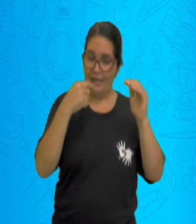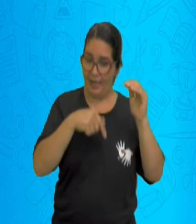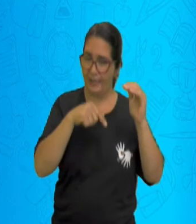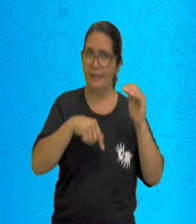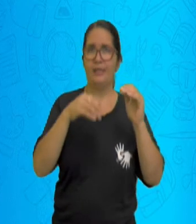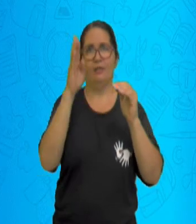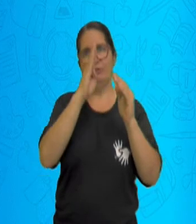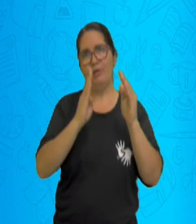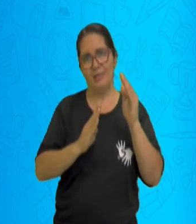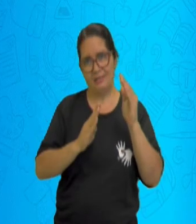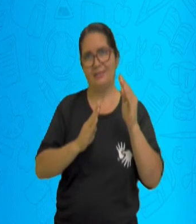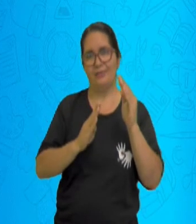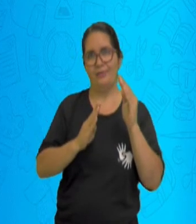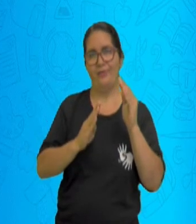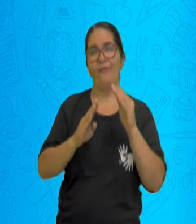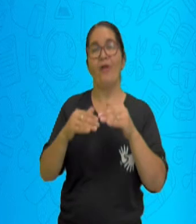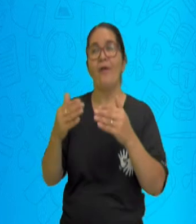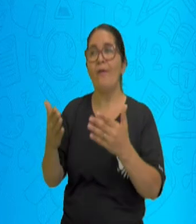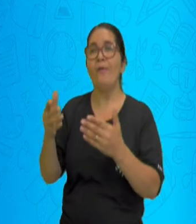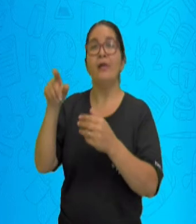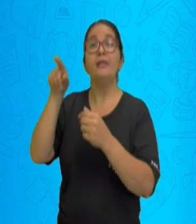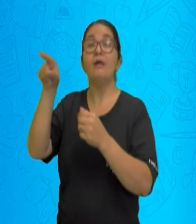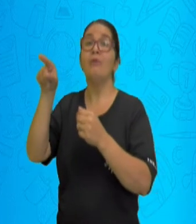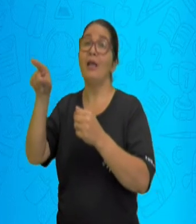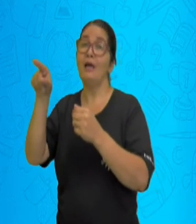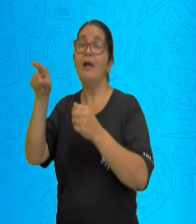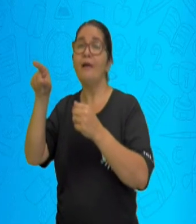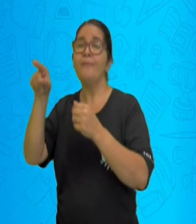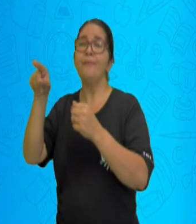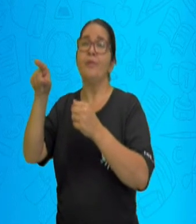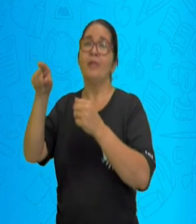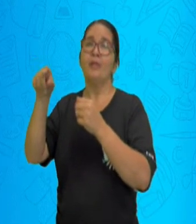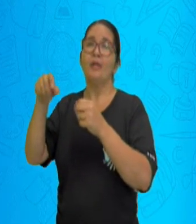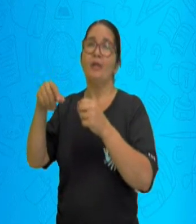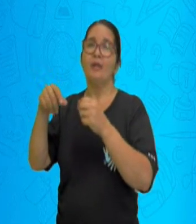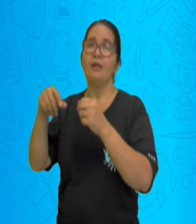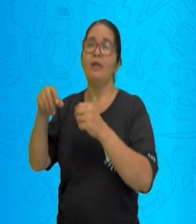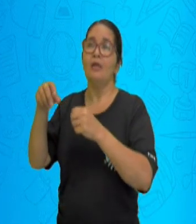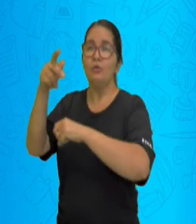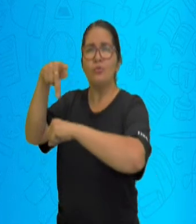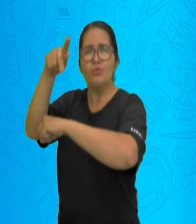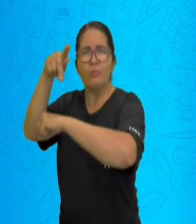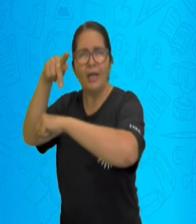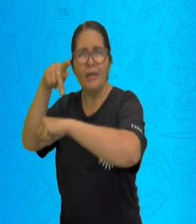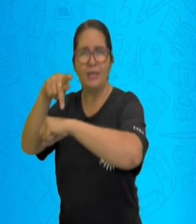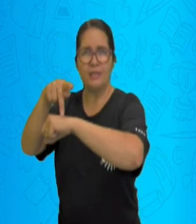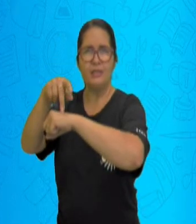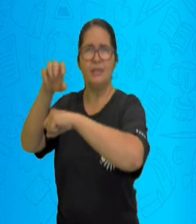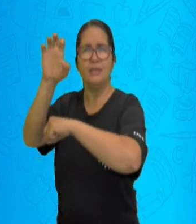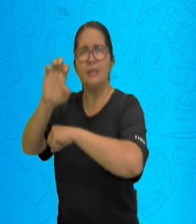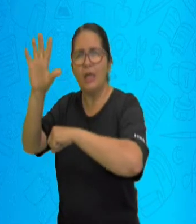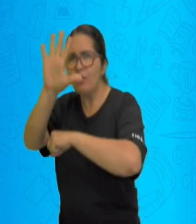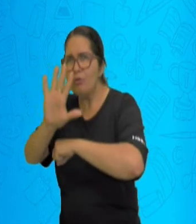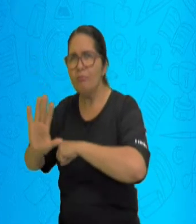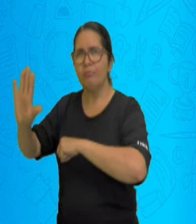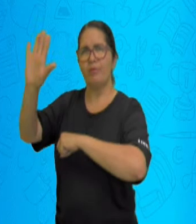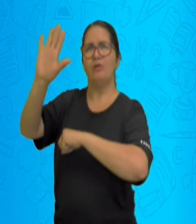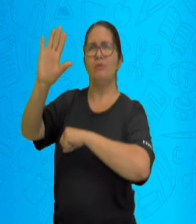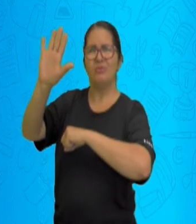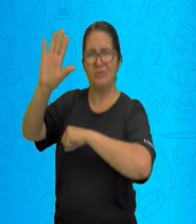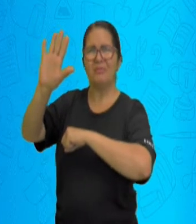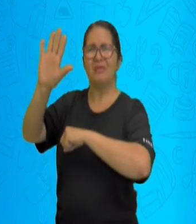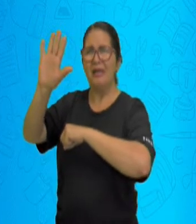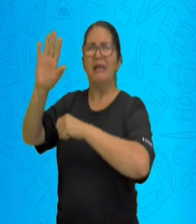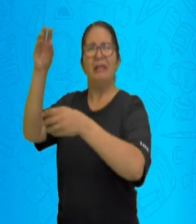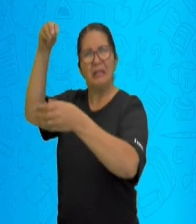e procurar novas situações de vida. Os alemães. A maioria dos imigrantes alemães